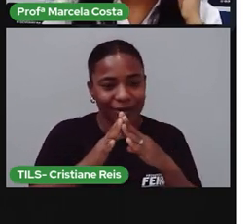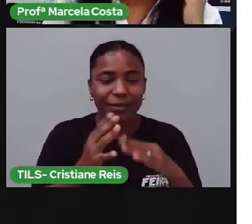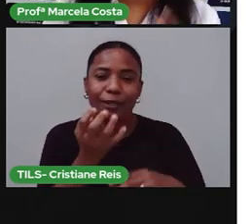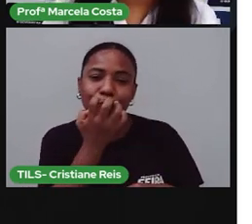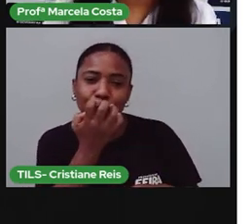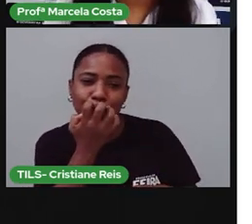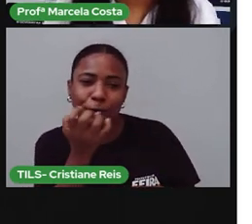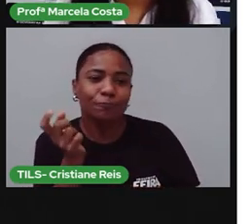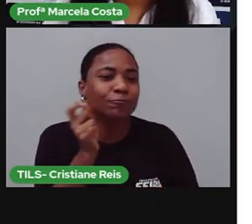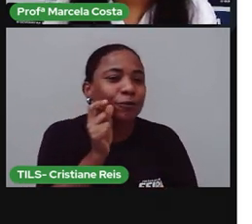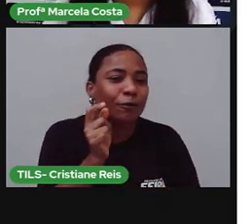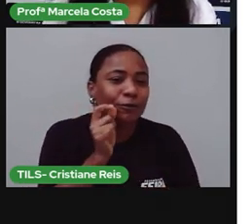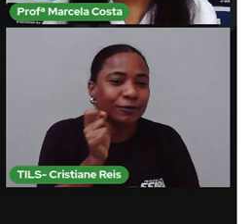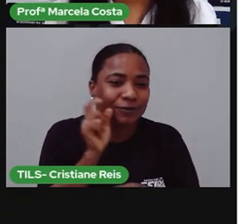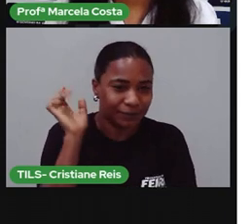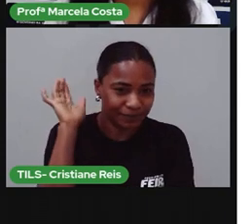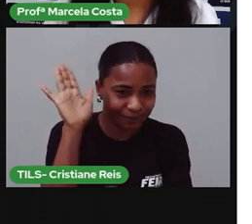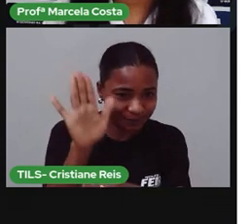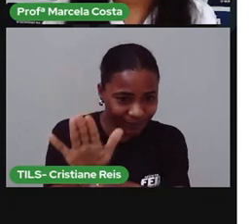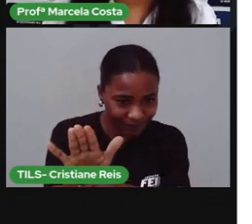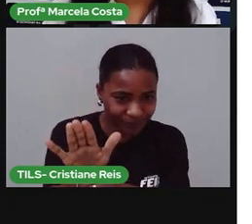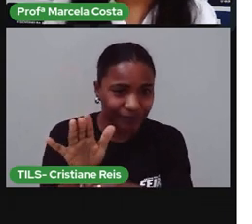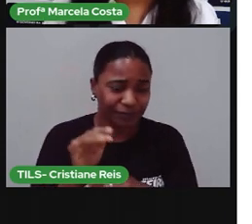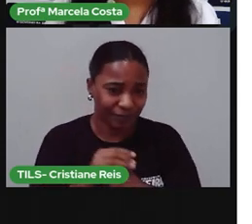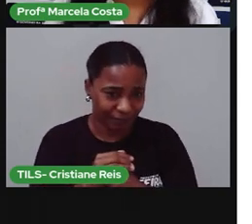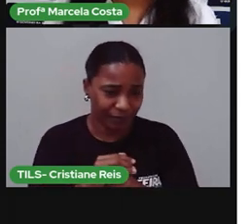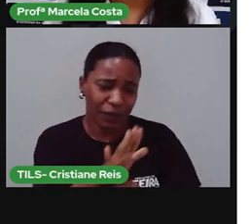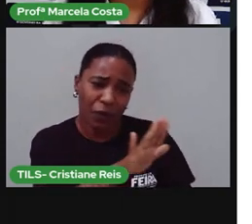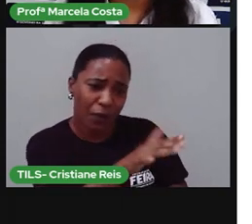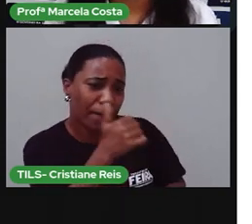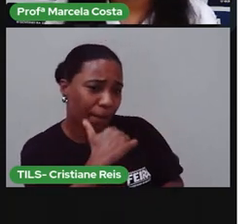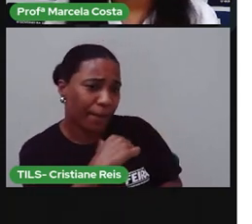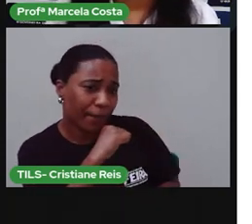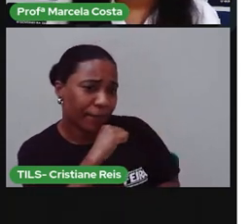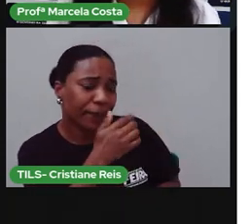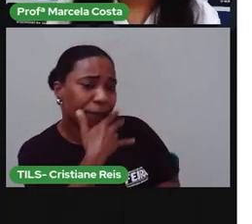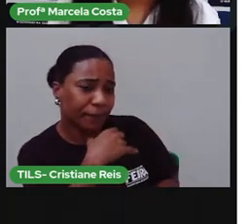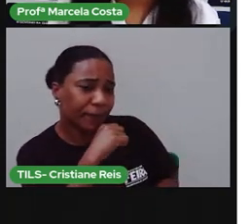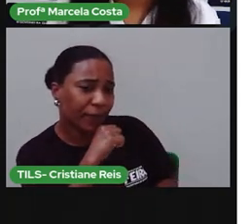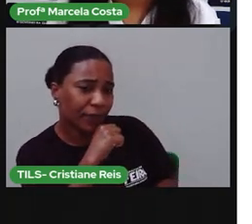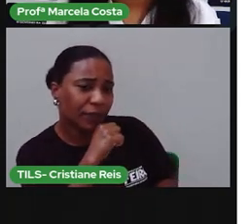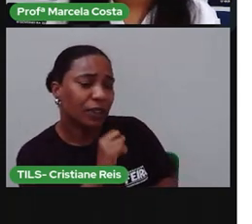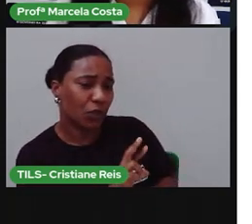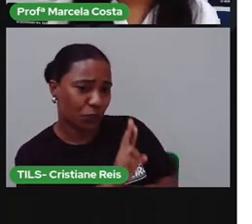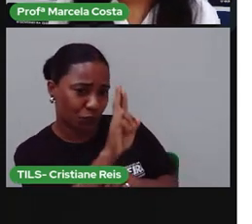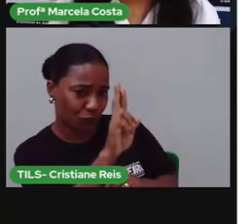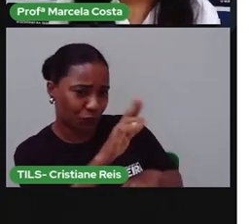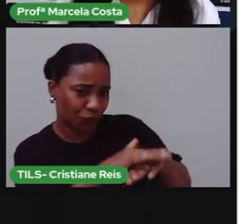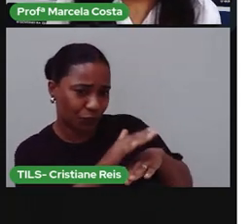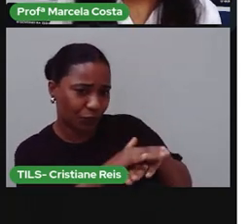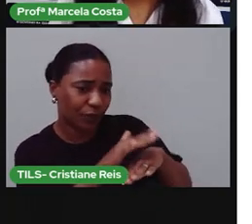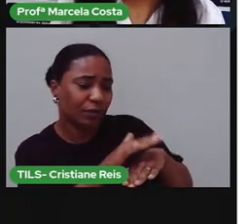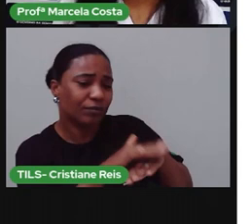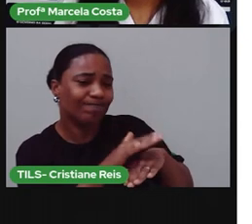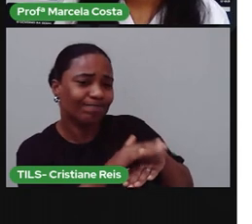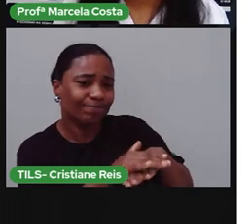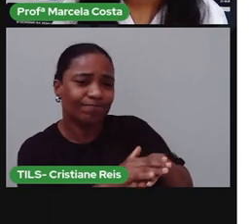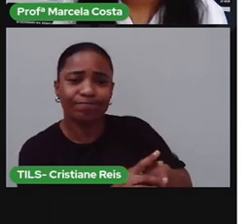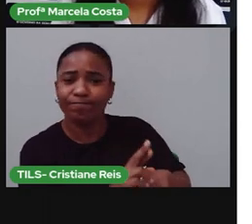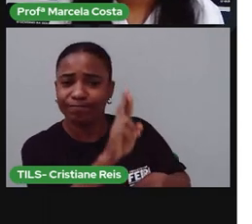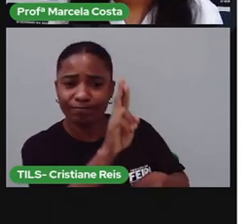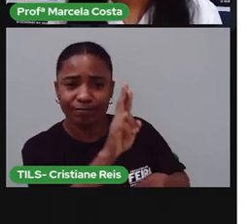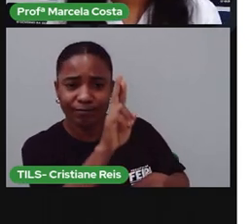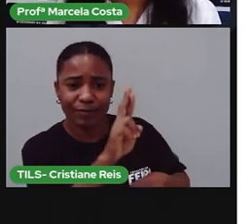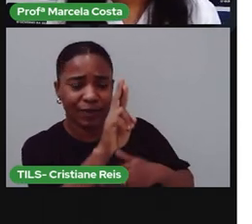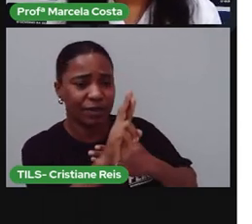cachorrinho, um gatinho aí na sua casa, você pode dizer, ó, minha mãe, ó, meu pai, é o responsável que esteja com você. Ah, essa pode ser